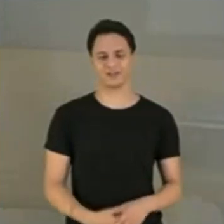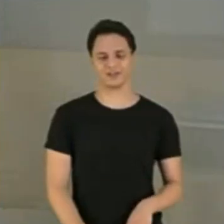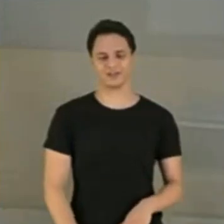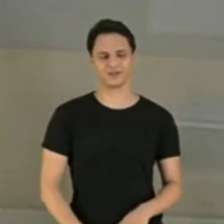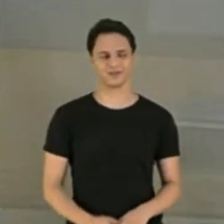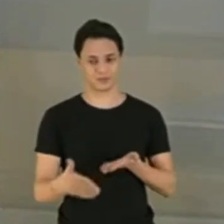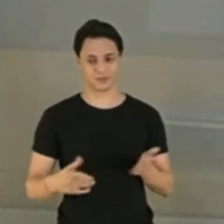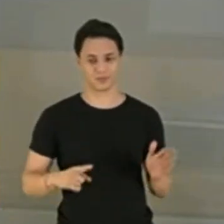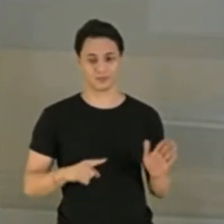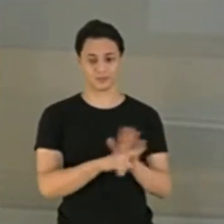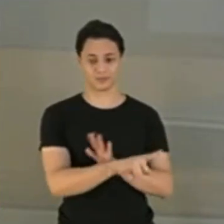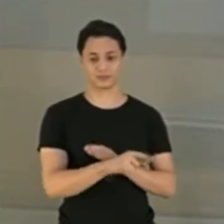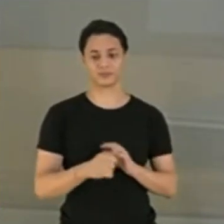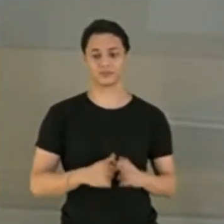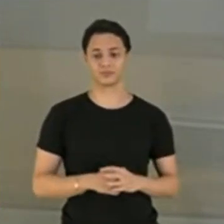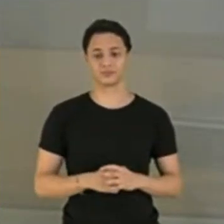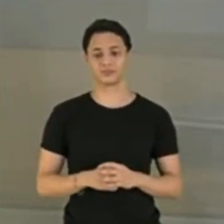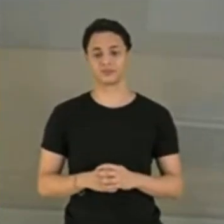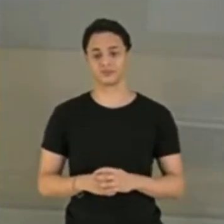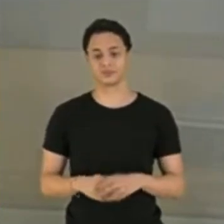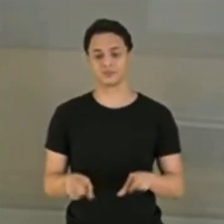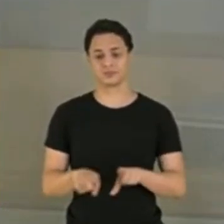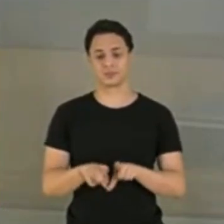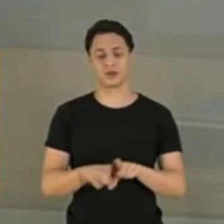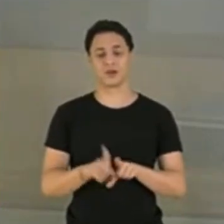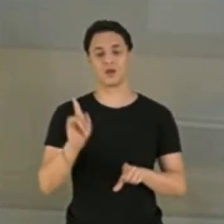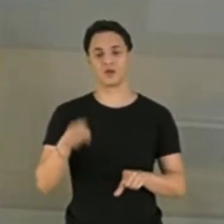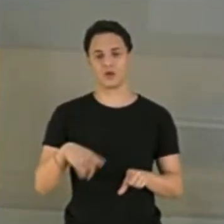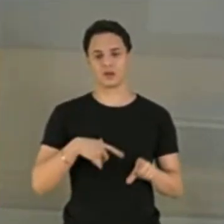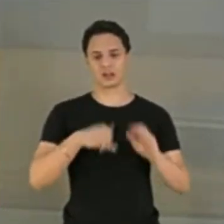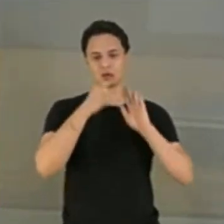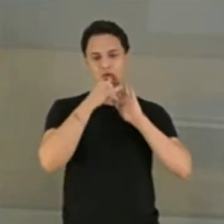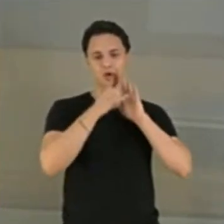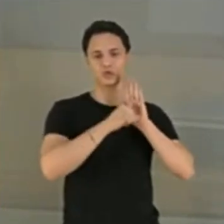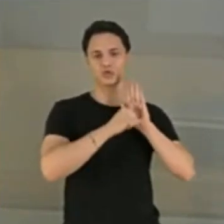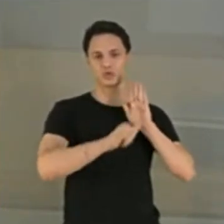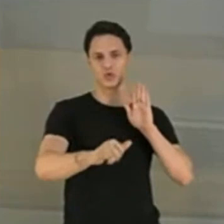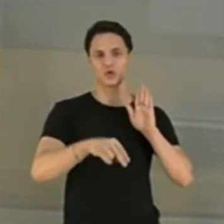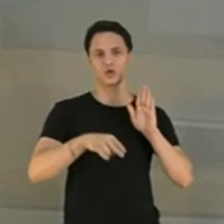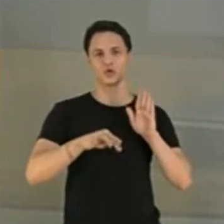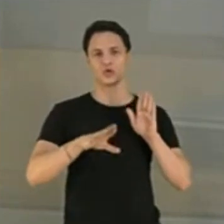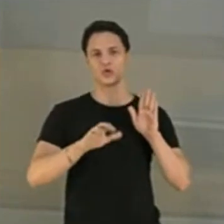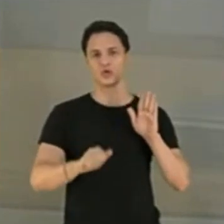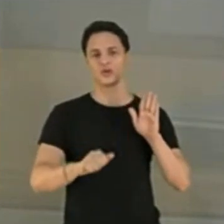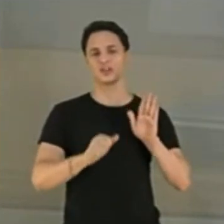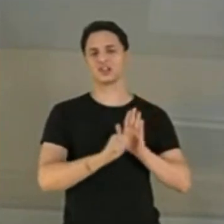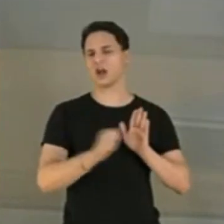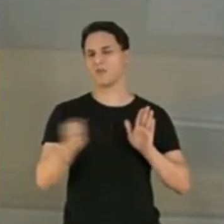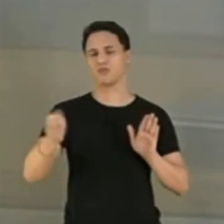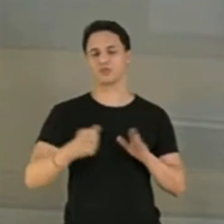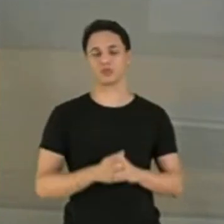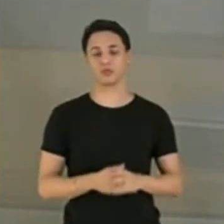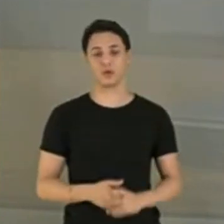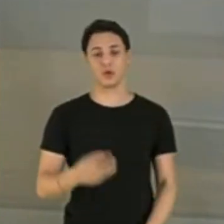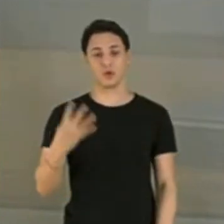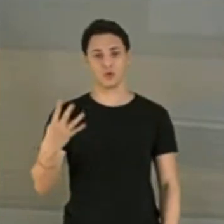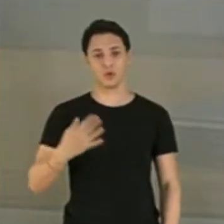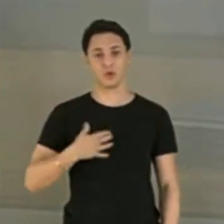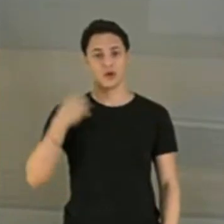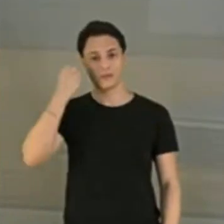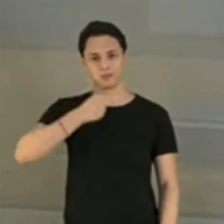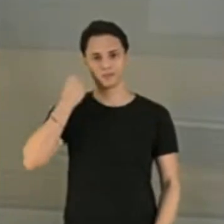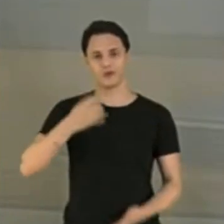E eu quero começar soltando aqui uma nota de repúdio. Quatro senadores assinaram essa nota de